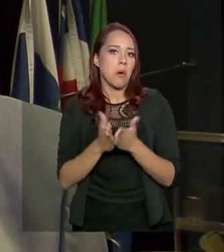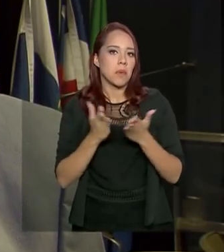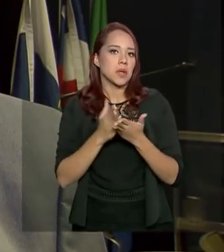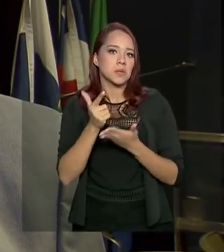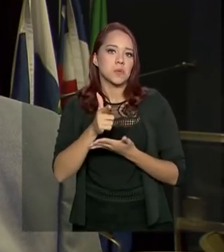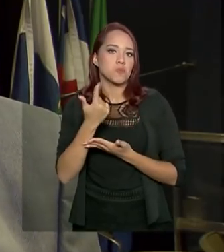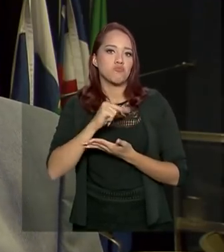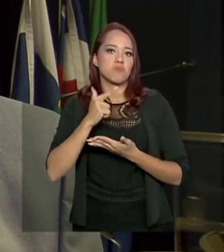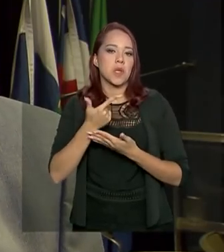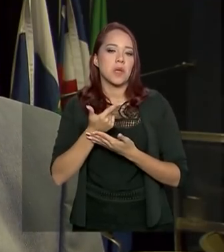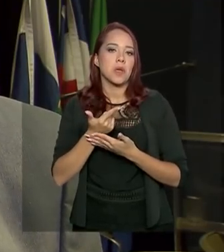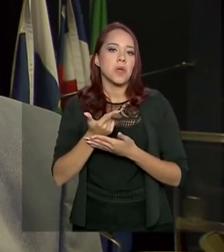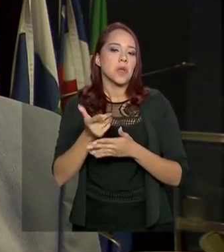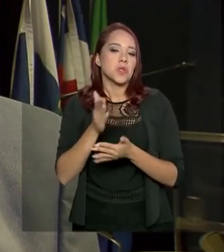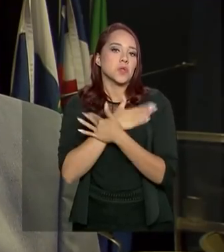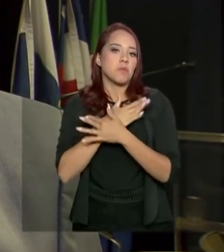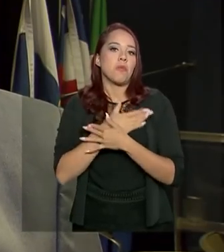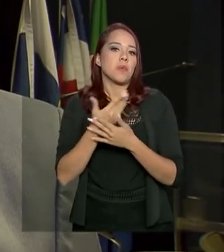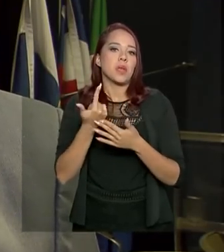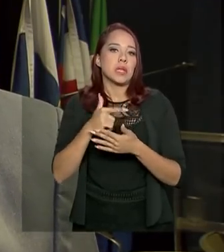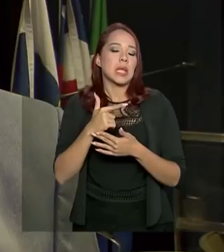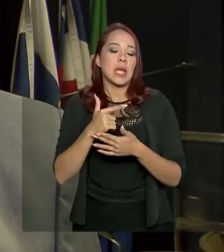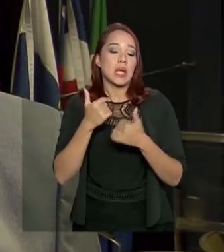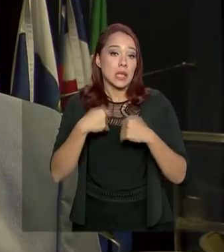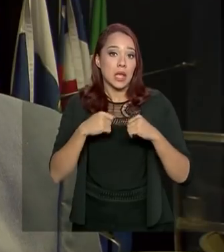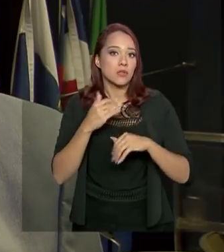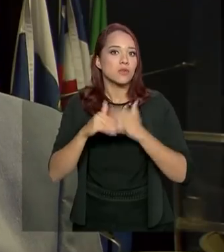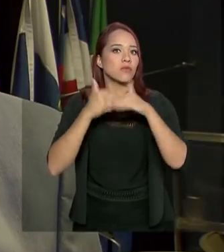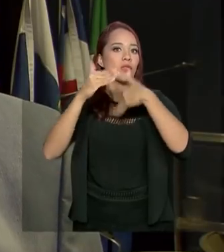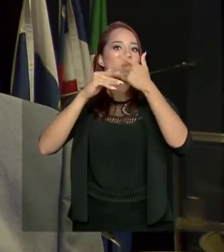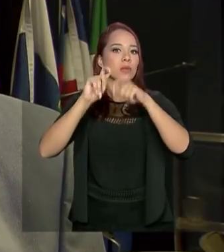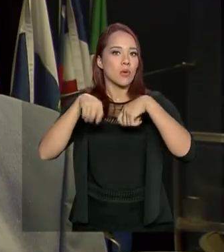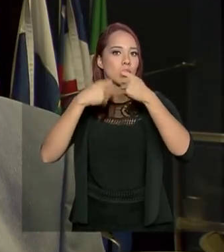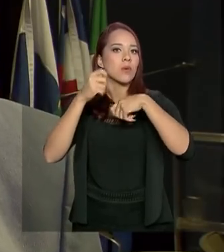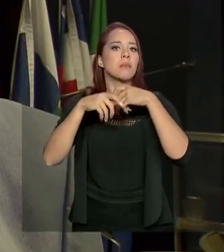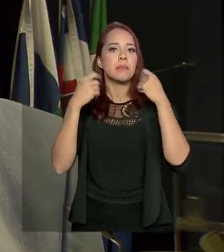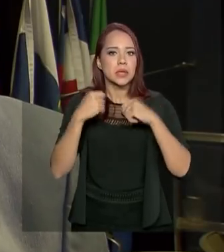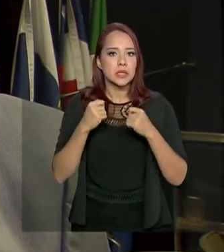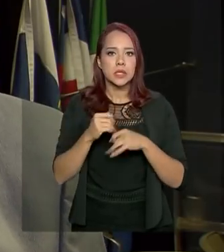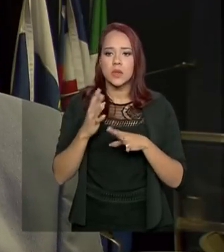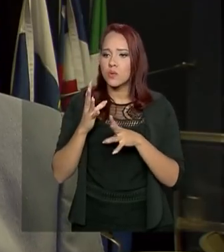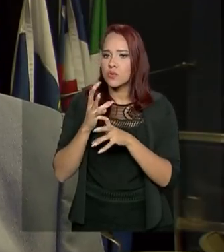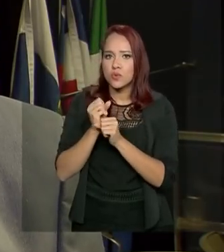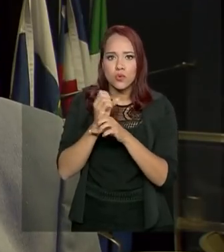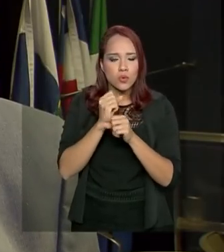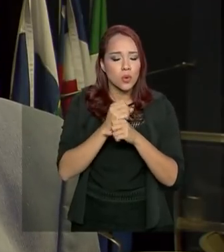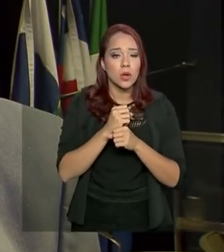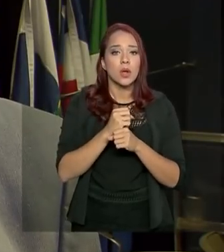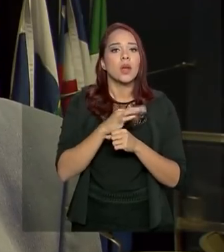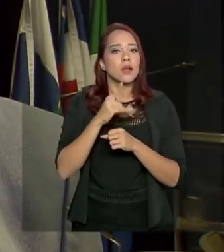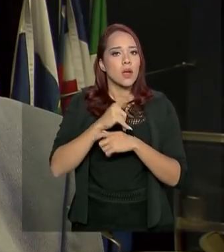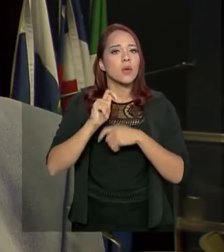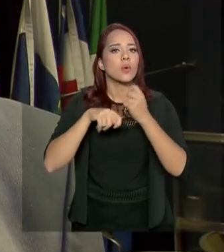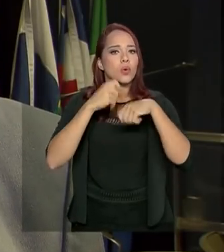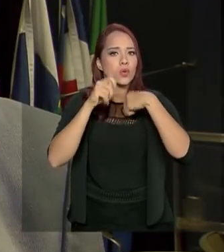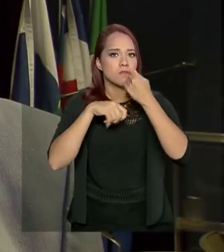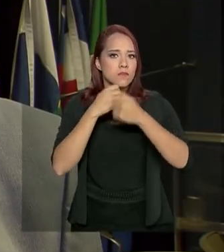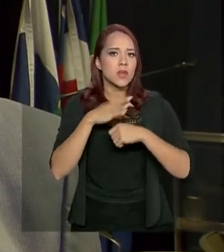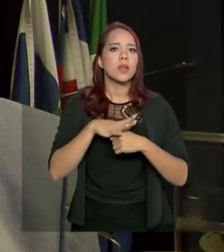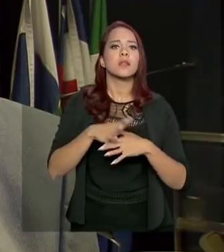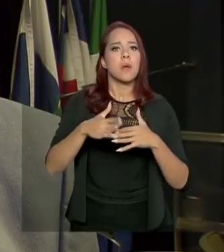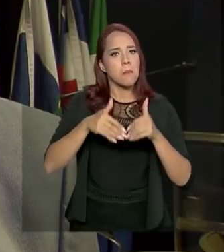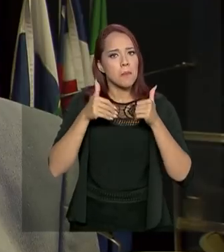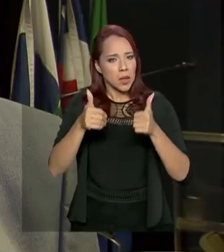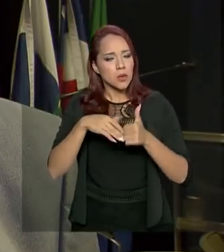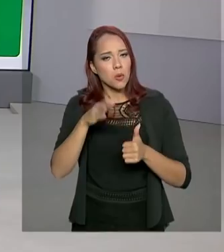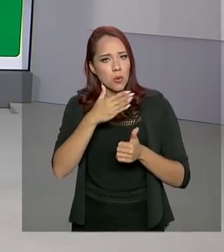desemprego e desenvolvimento econômico. Então, há um grande mutirão hoje nessa direção. E a economia está realmente reagindo e está